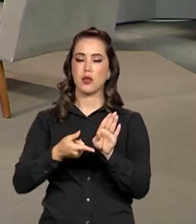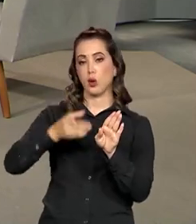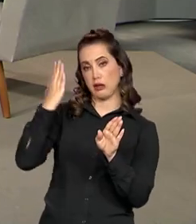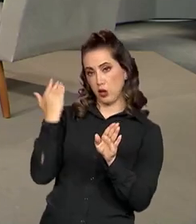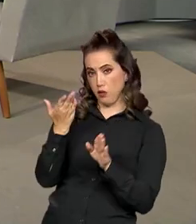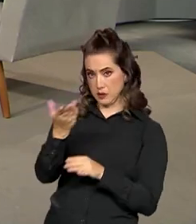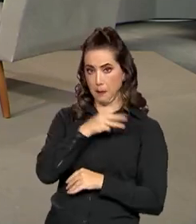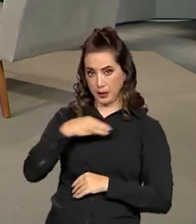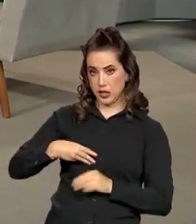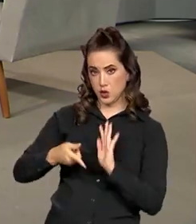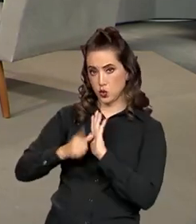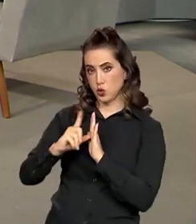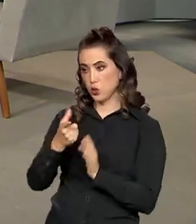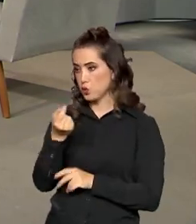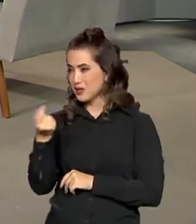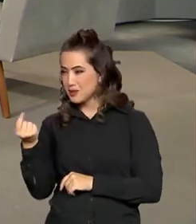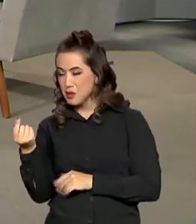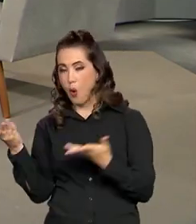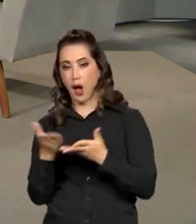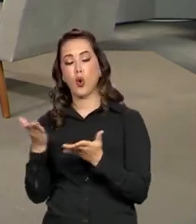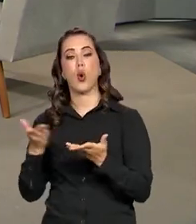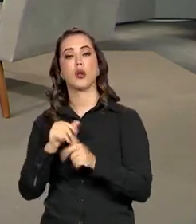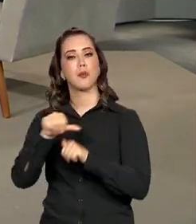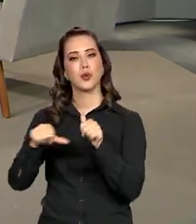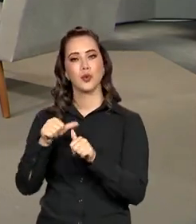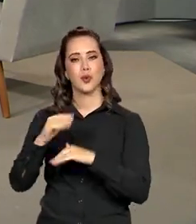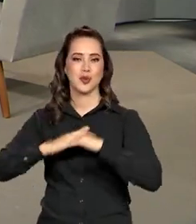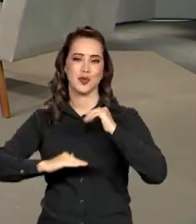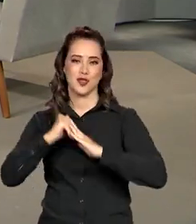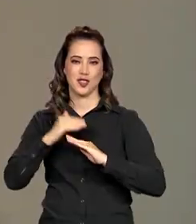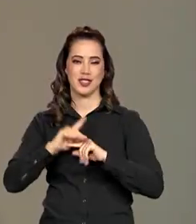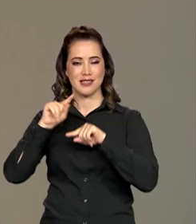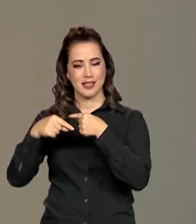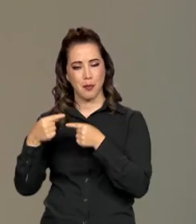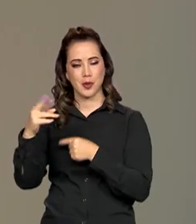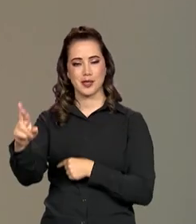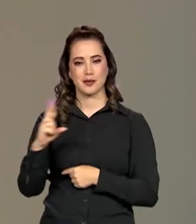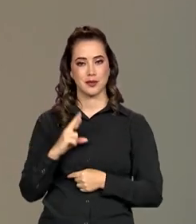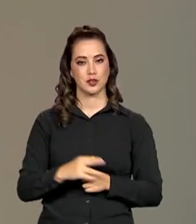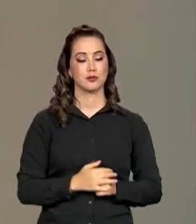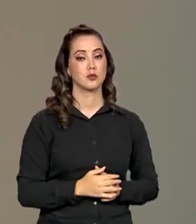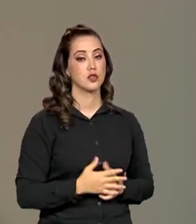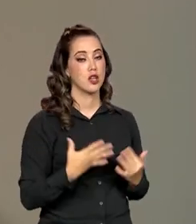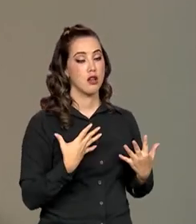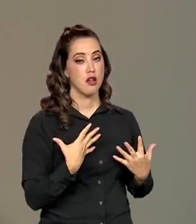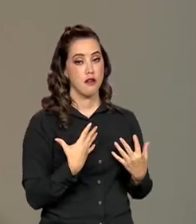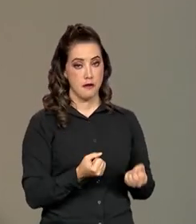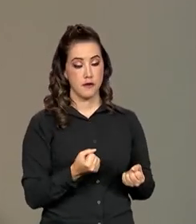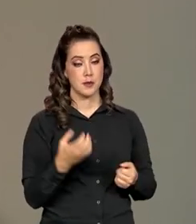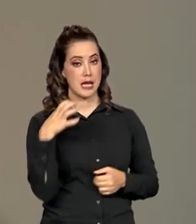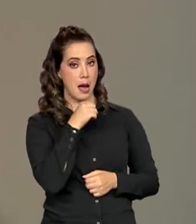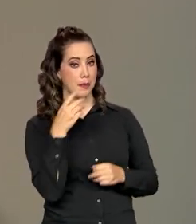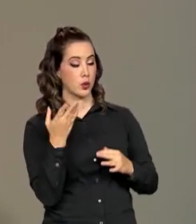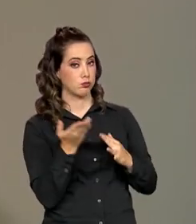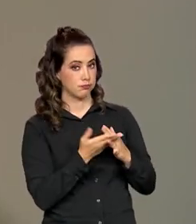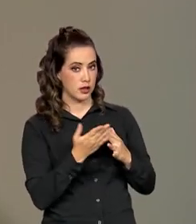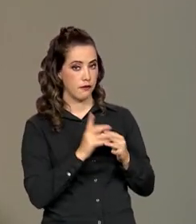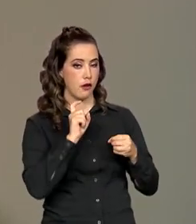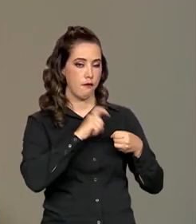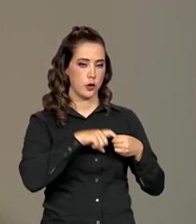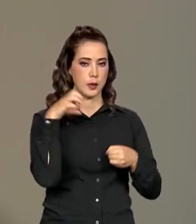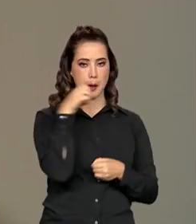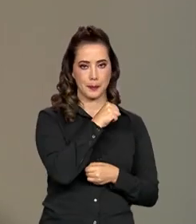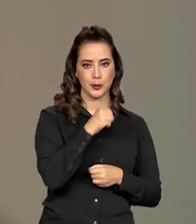ministro nos anos 2000 para agora, mas o senhor responde daqui a pouco. Vamos fazer um breve intervalo e voltamos em